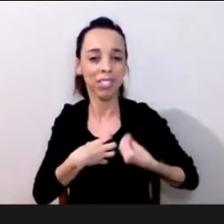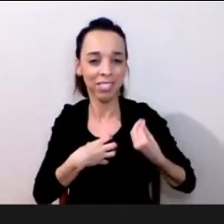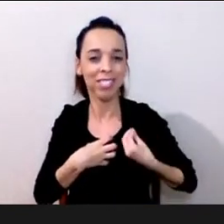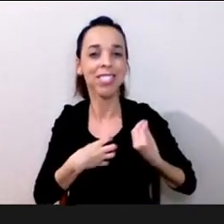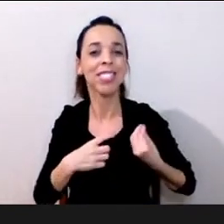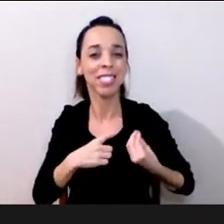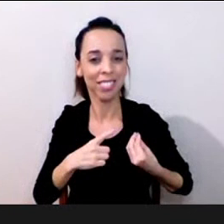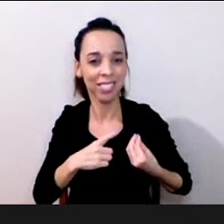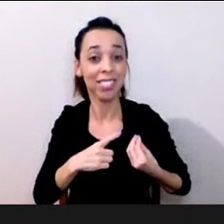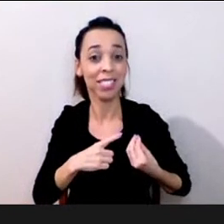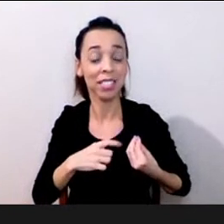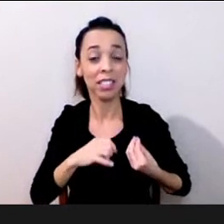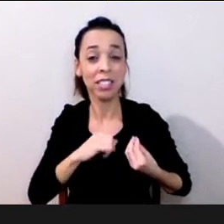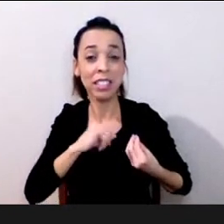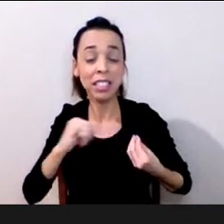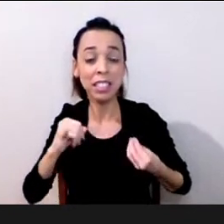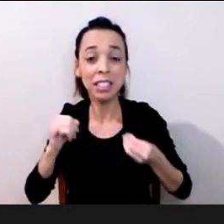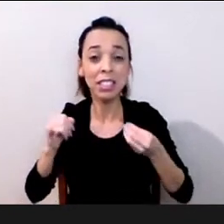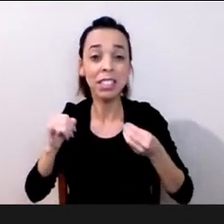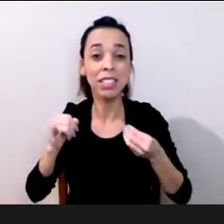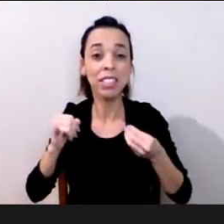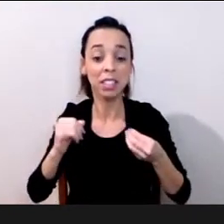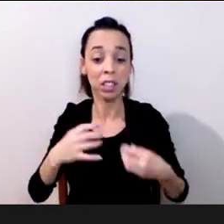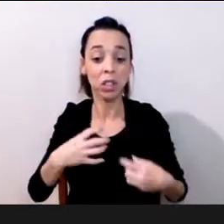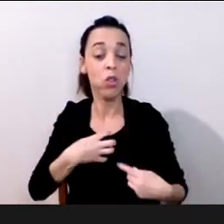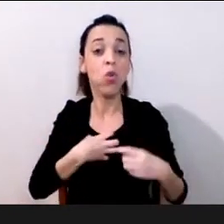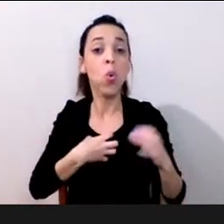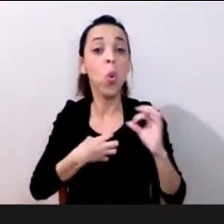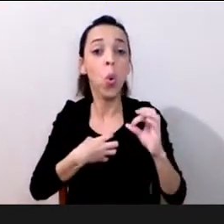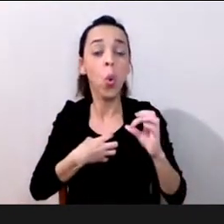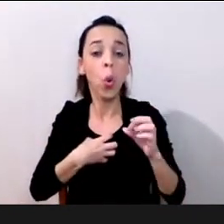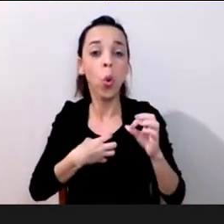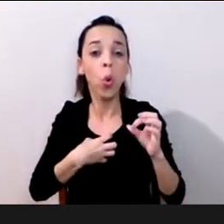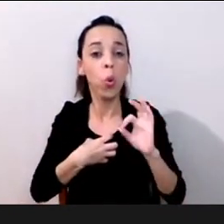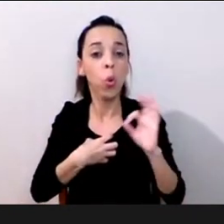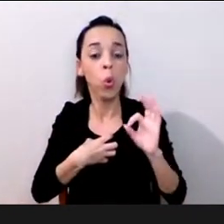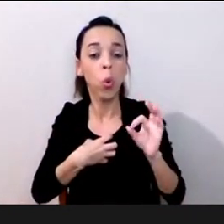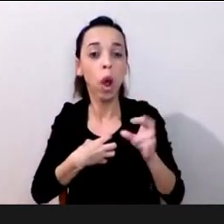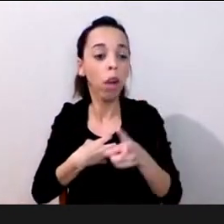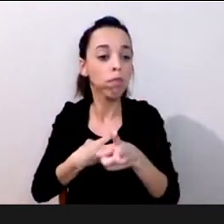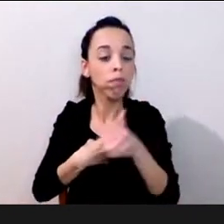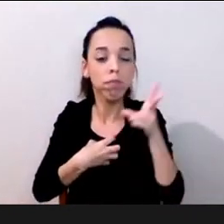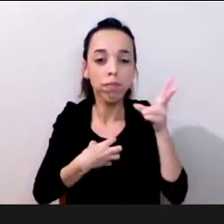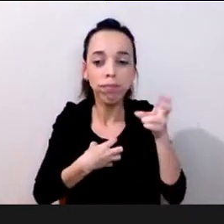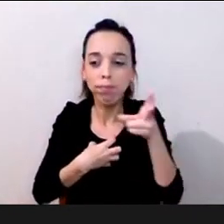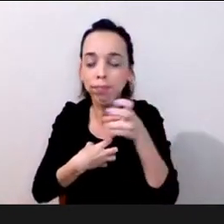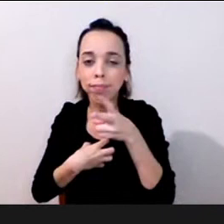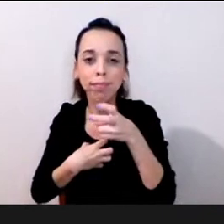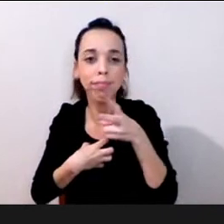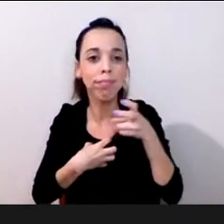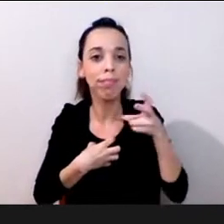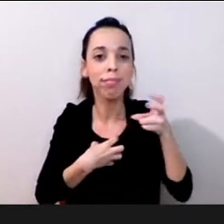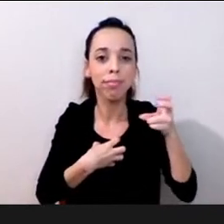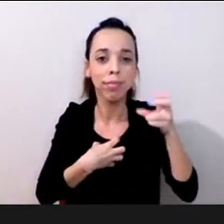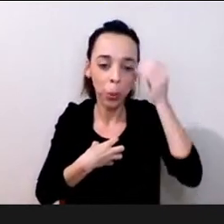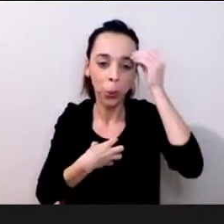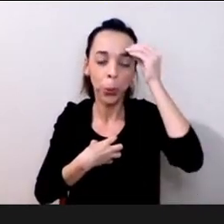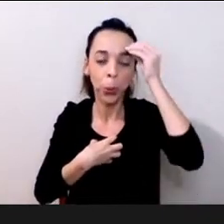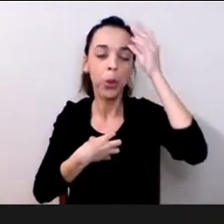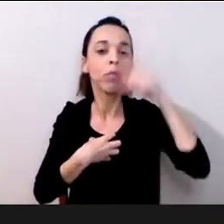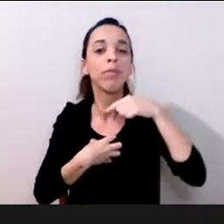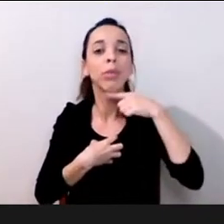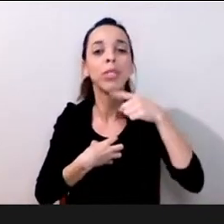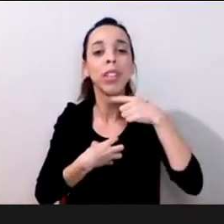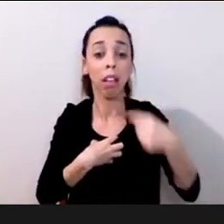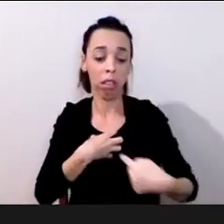sem emoções qual que é a importância da motivação no contexto da aprendizagem e como que a gente pode